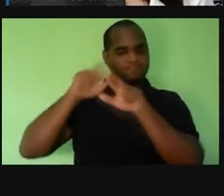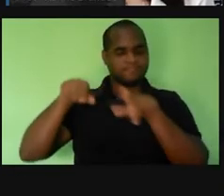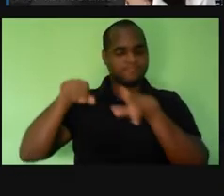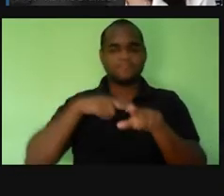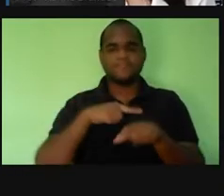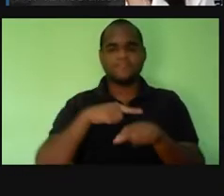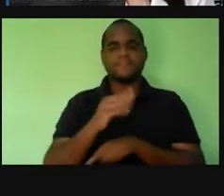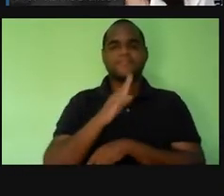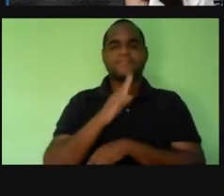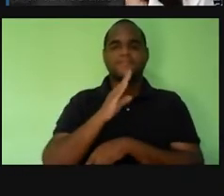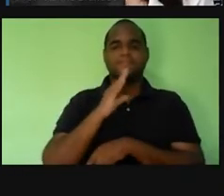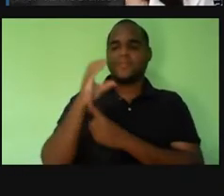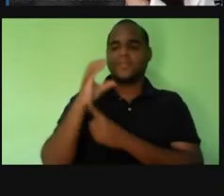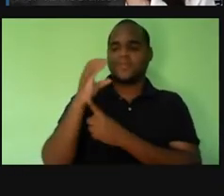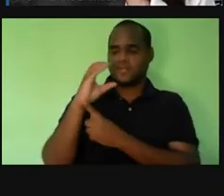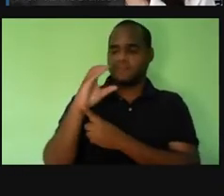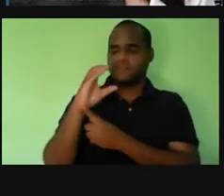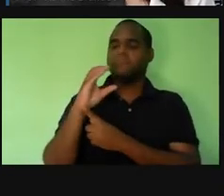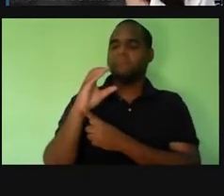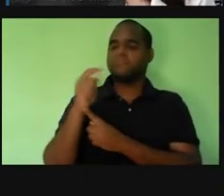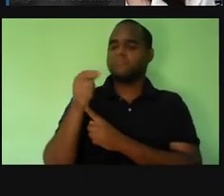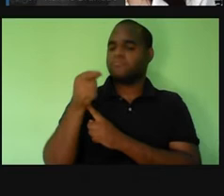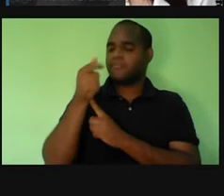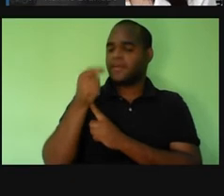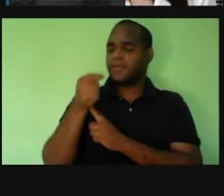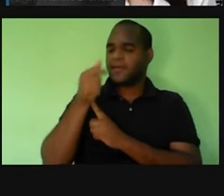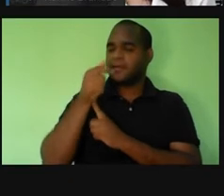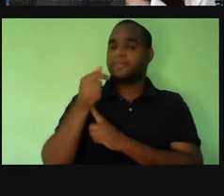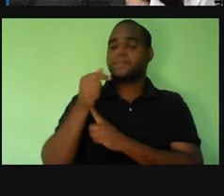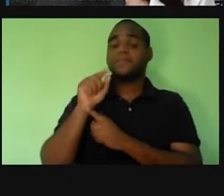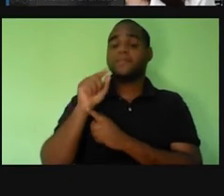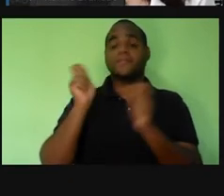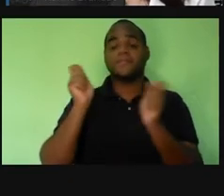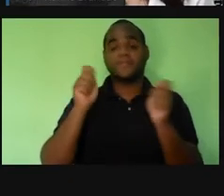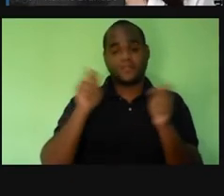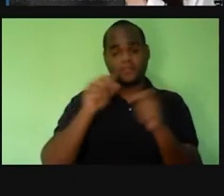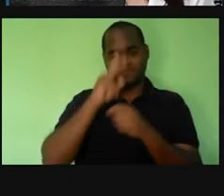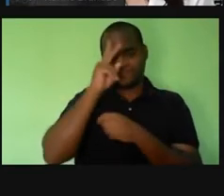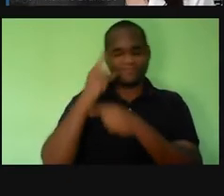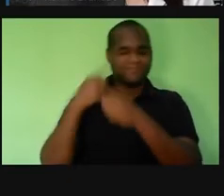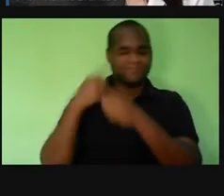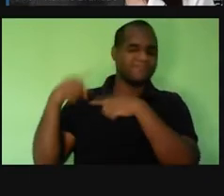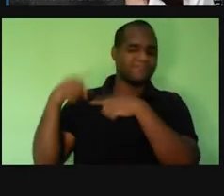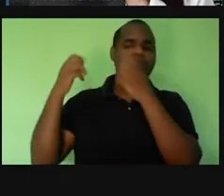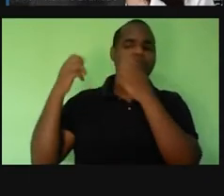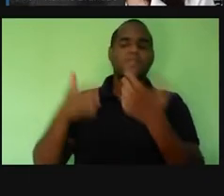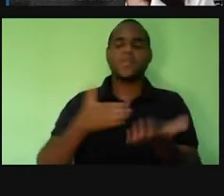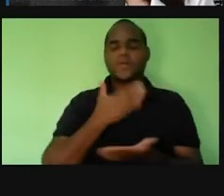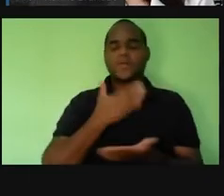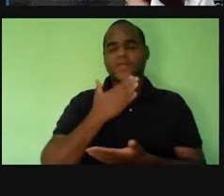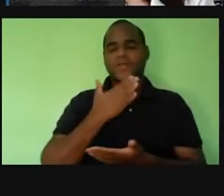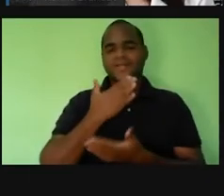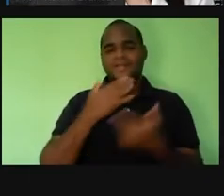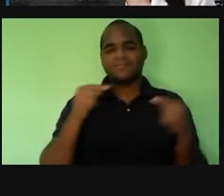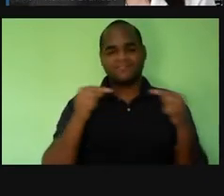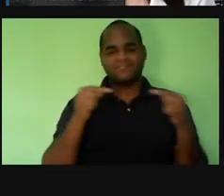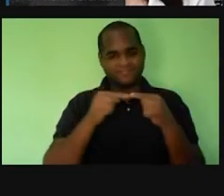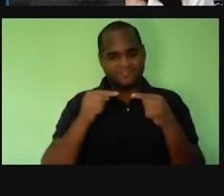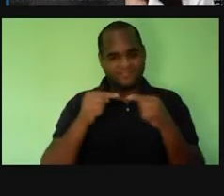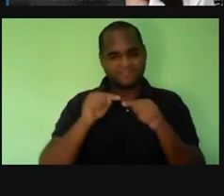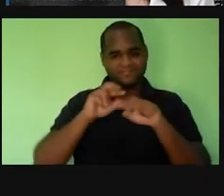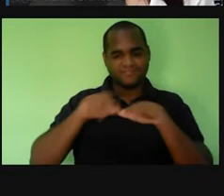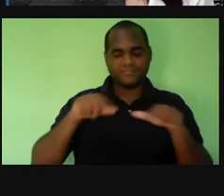científico, é provisório, cultural e histórico, né? E conhecer as aplicações e